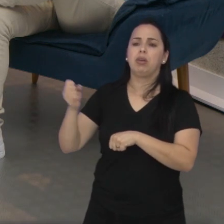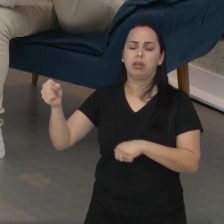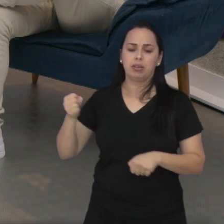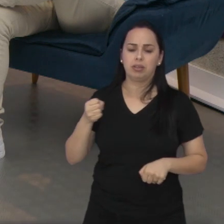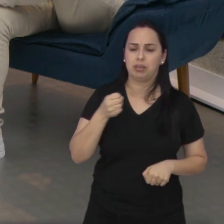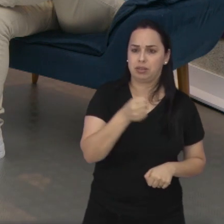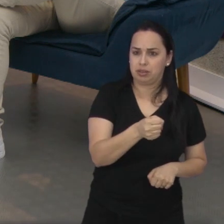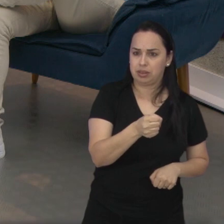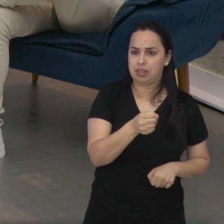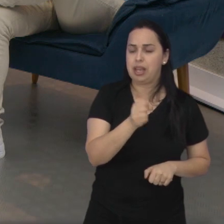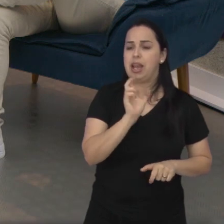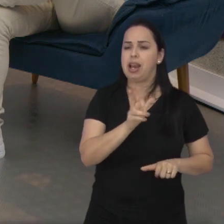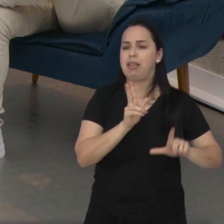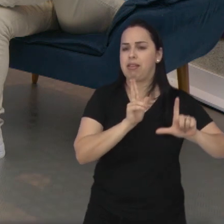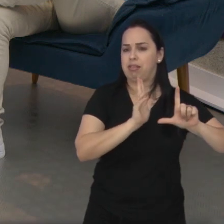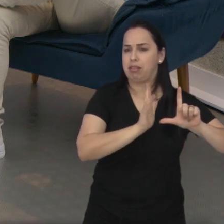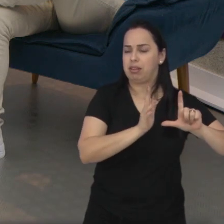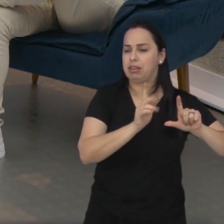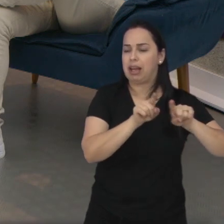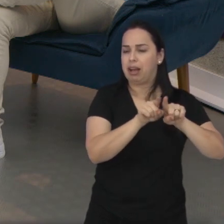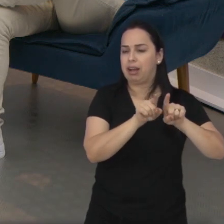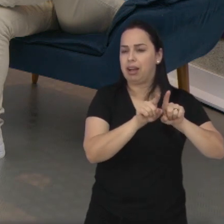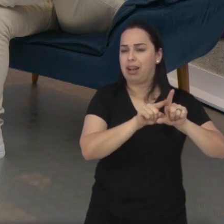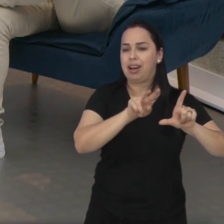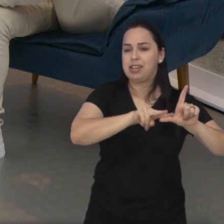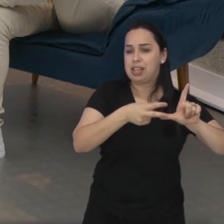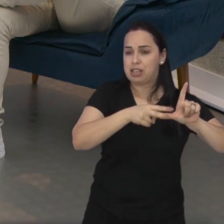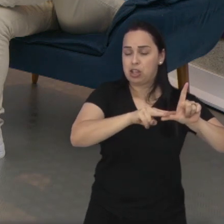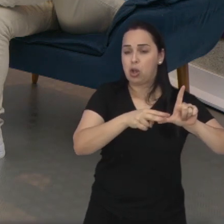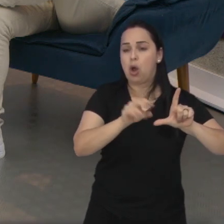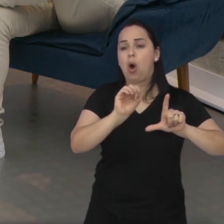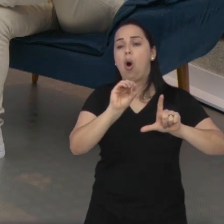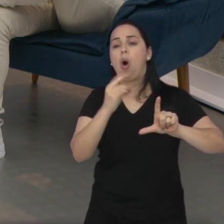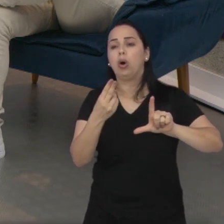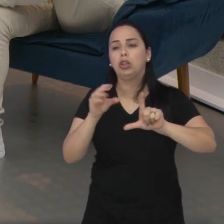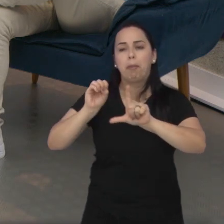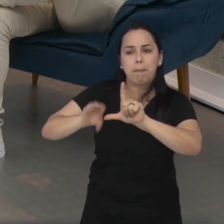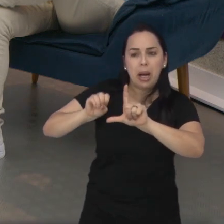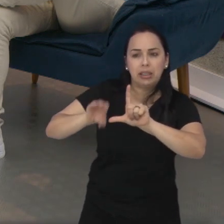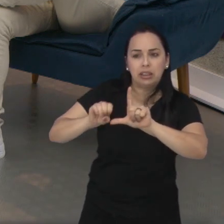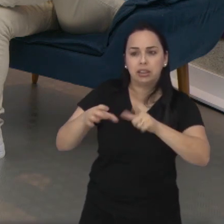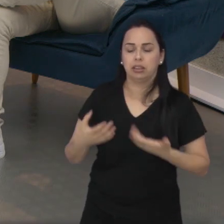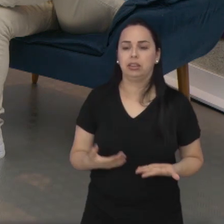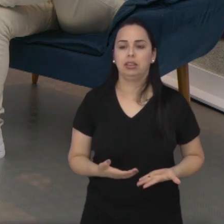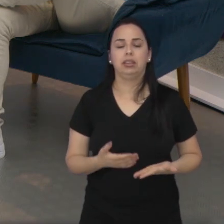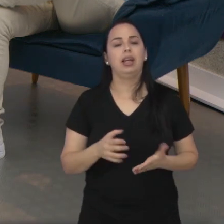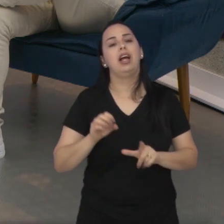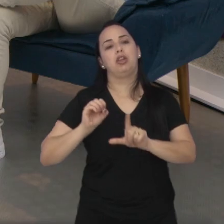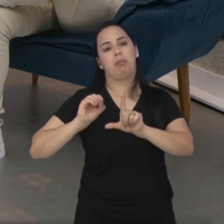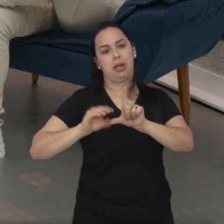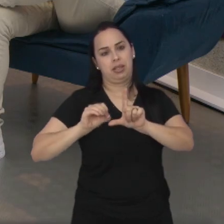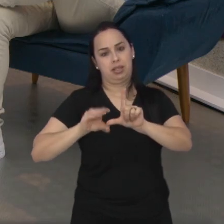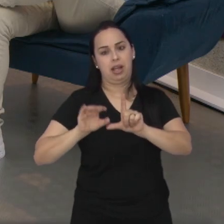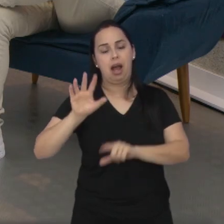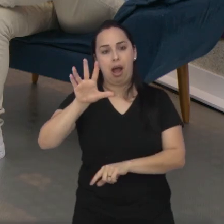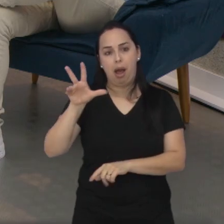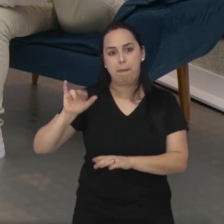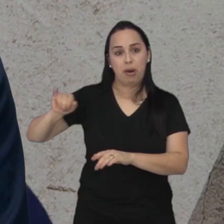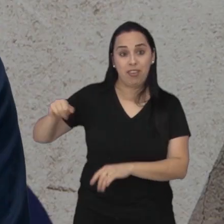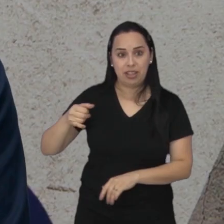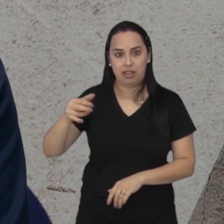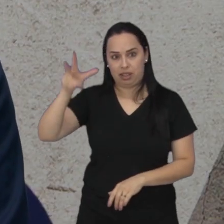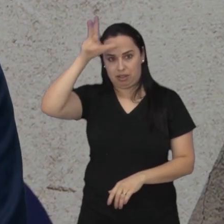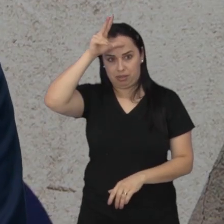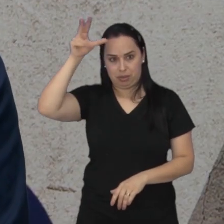escolinhas, ele é da licenciatura ou ele é do bacharelado? Do bacharelado. Ah, legal. A gente, aproveitando o gancho aí